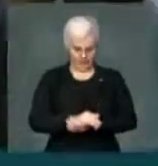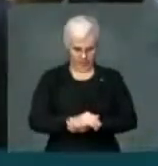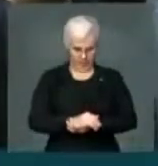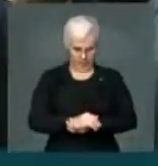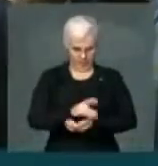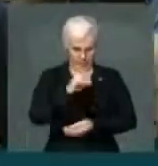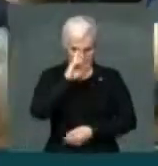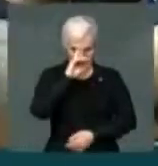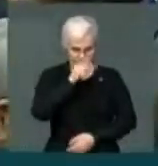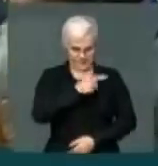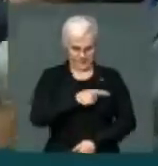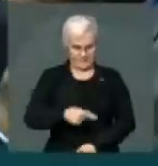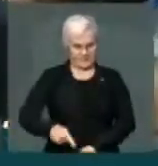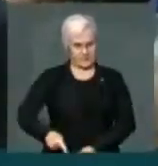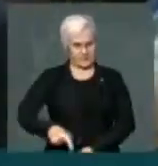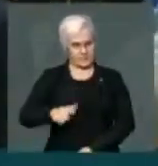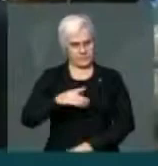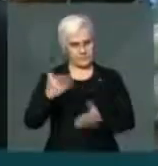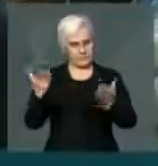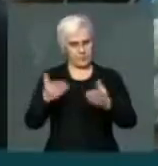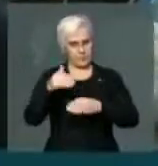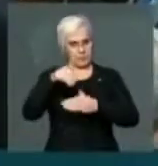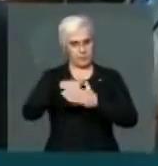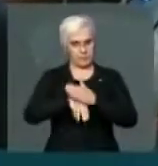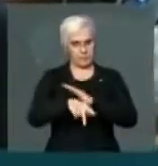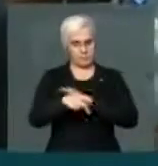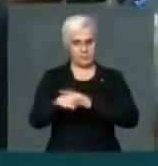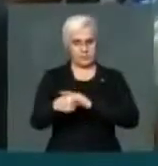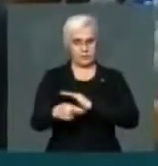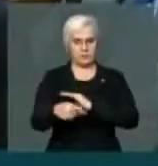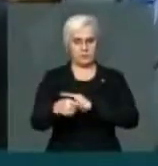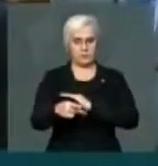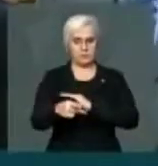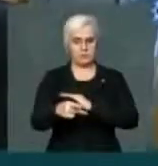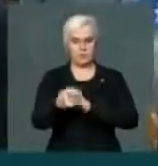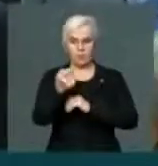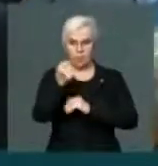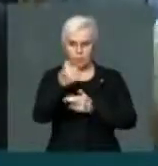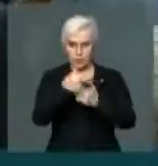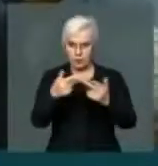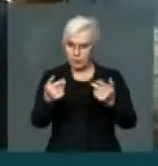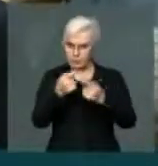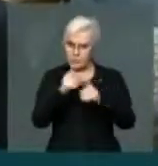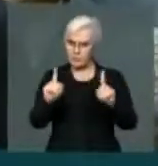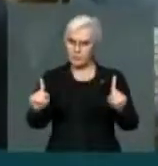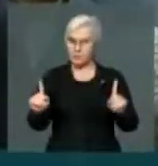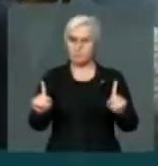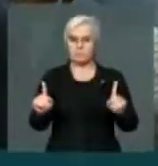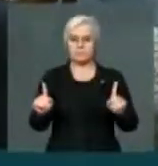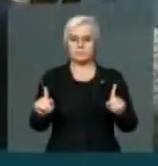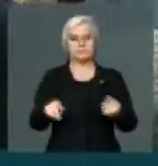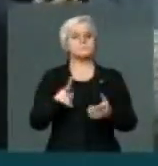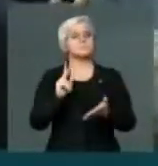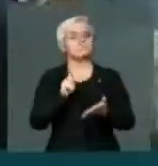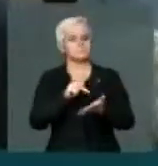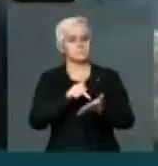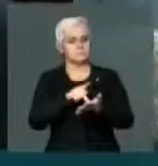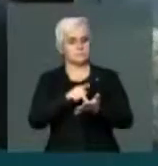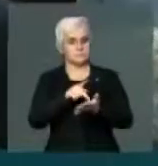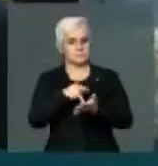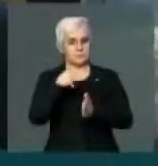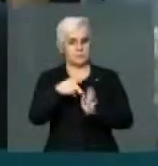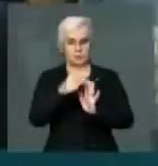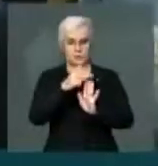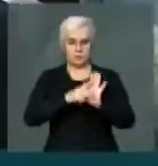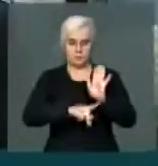Sr. Presidente, o está sendo votado aqui nesse momento não é pouca coisa. Na verdade, esse